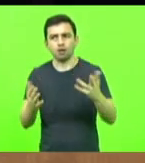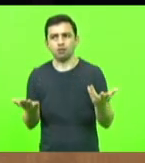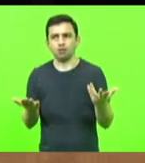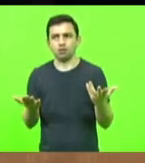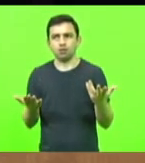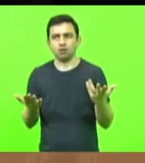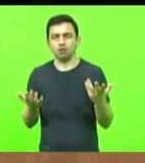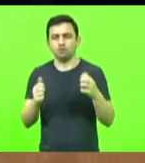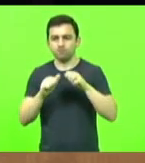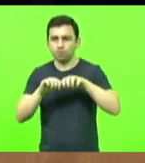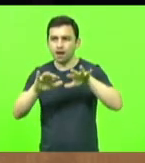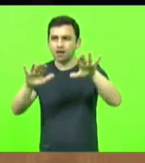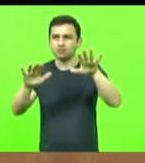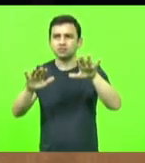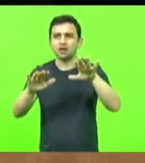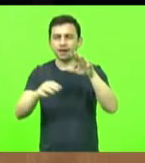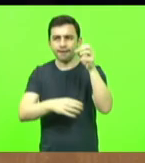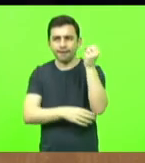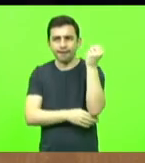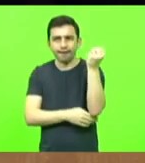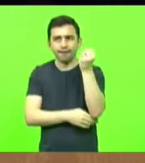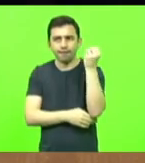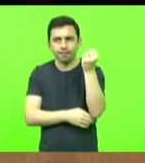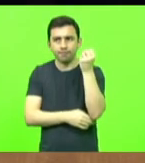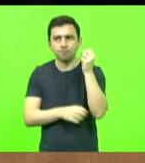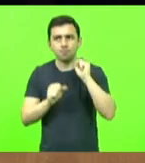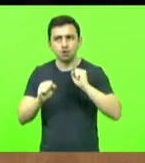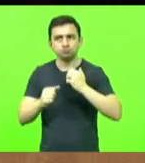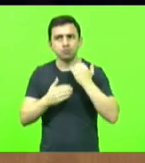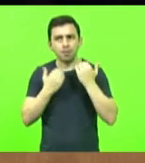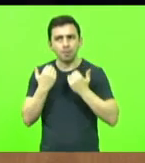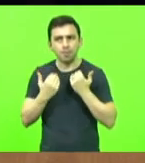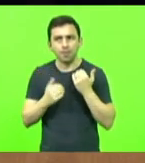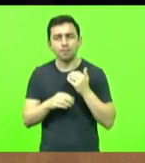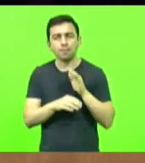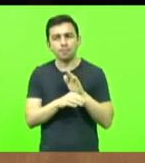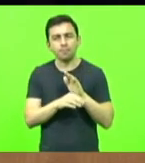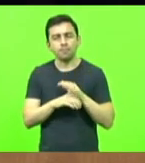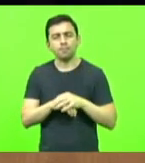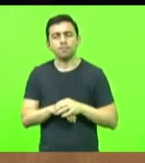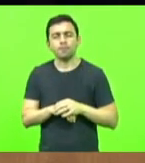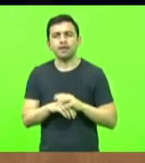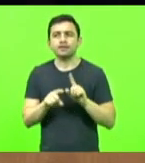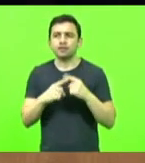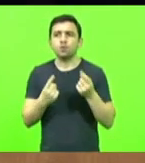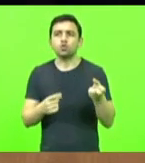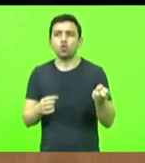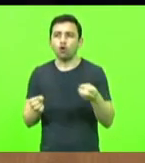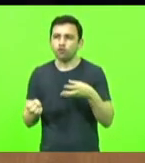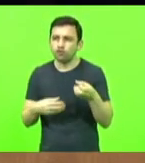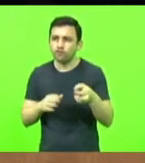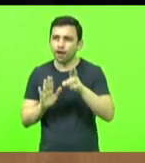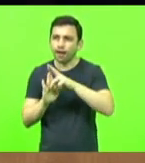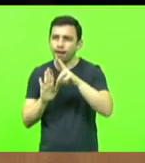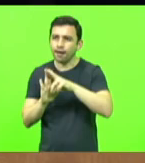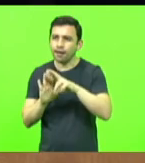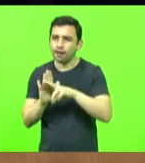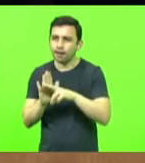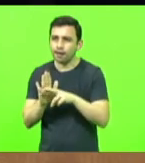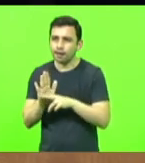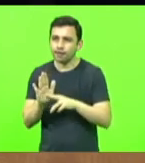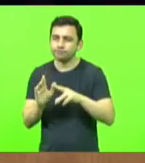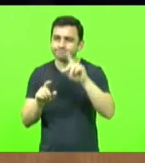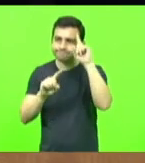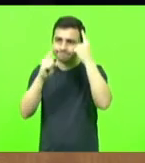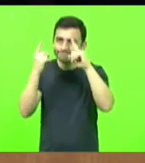havia demonstrado grave potencial letal. Então, novas regulamentações legais foram baixadas,